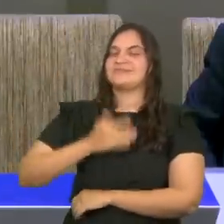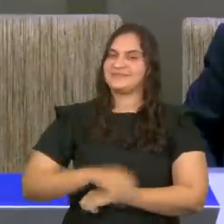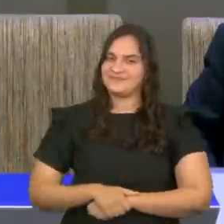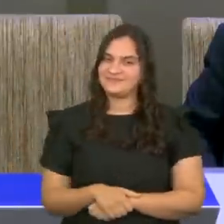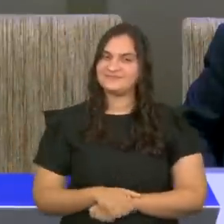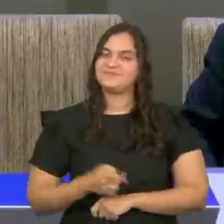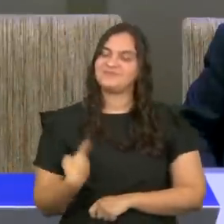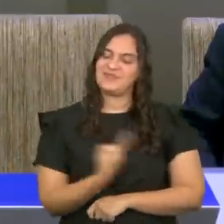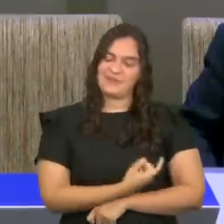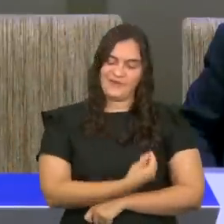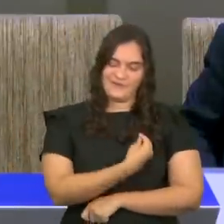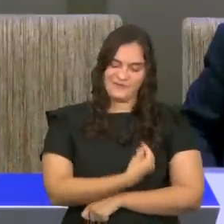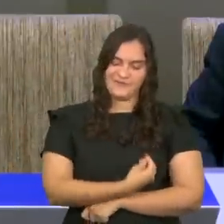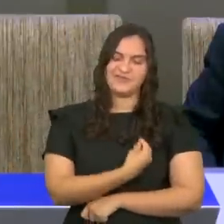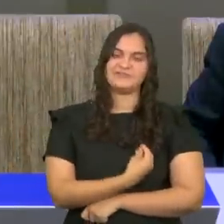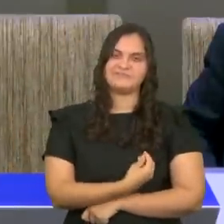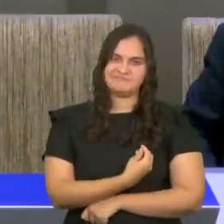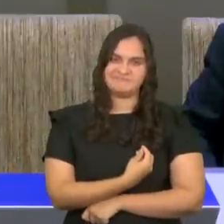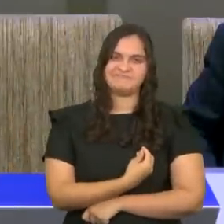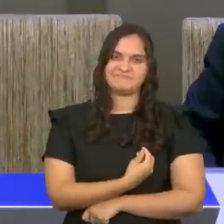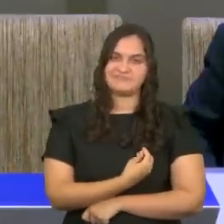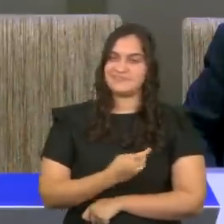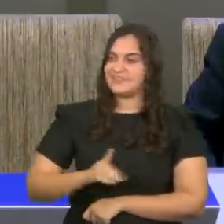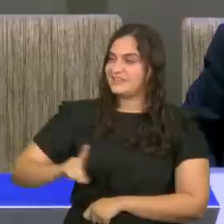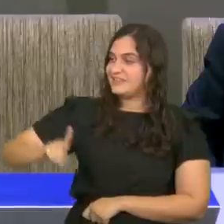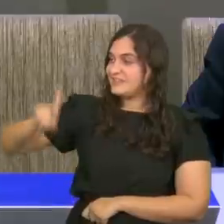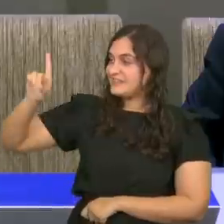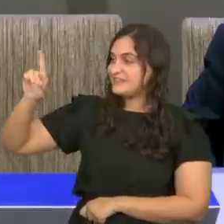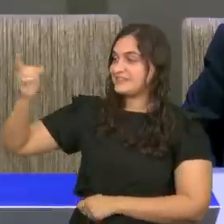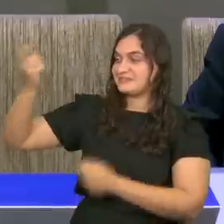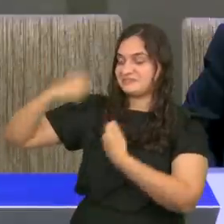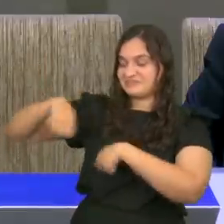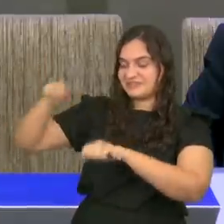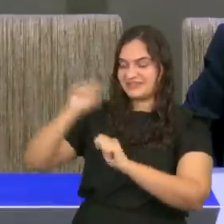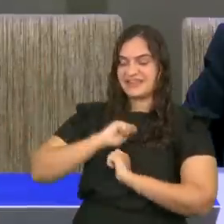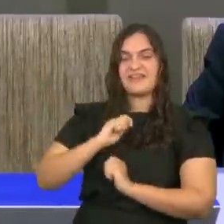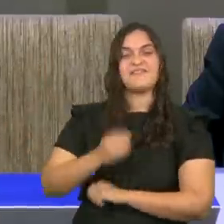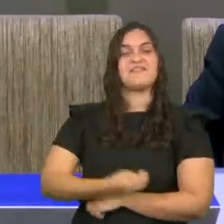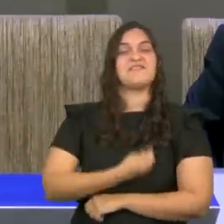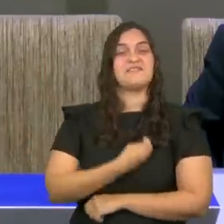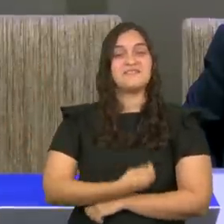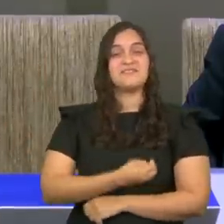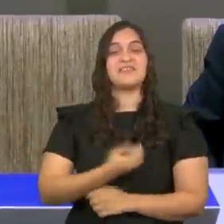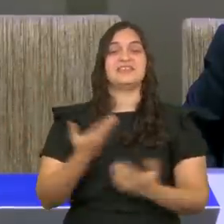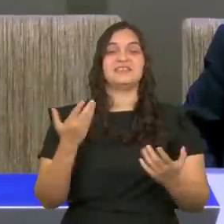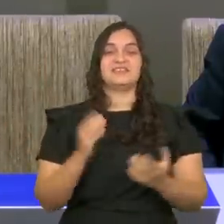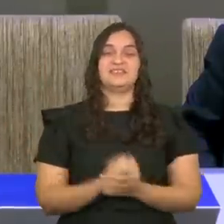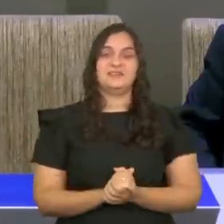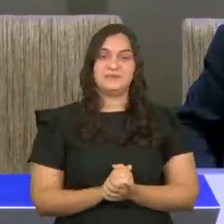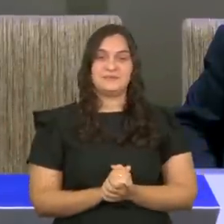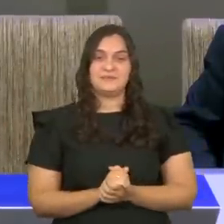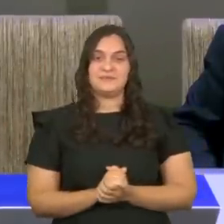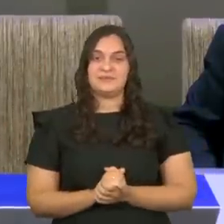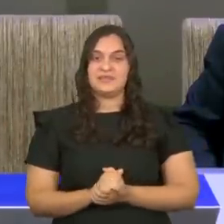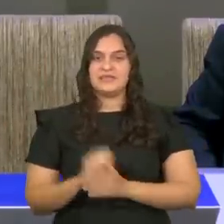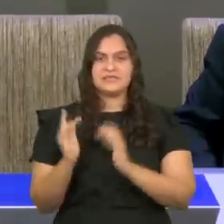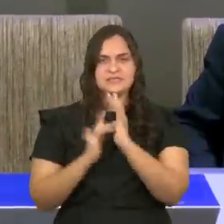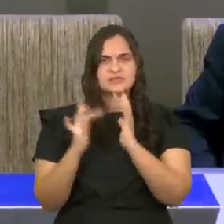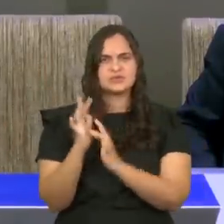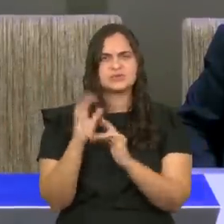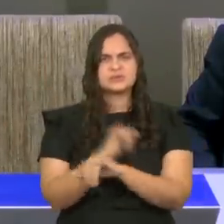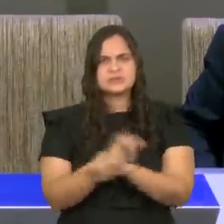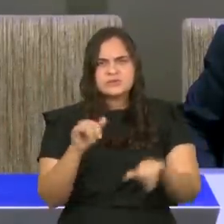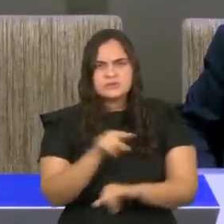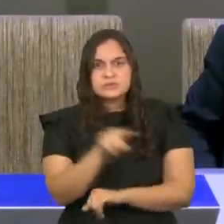vivos. É Ele quem dá a dádiva da vida. E Jesus estava dizendo, valorizem isso,